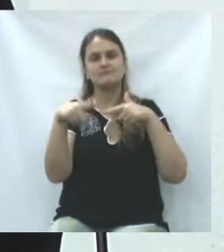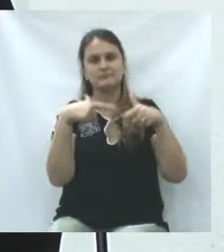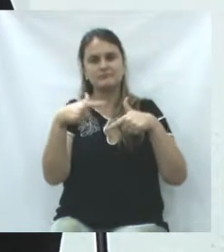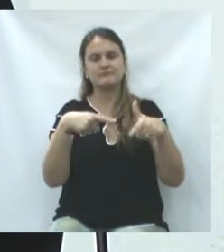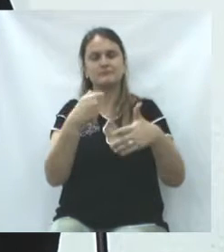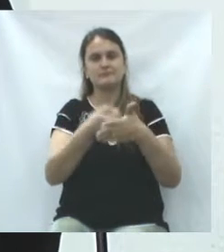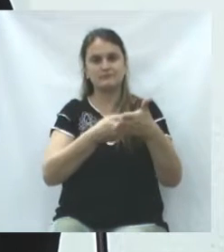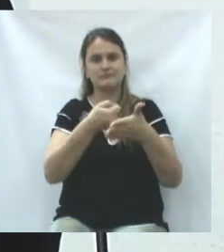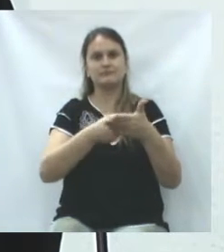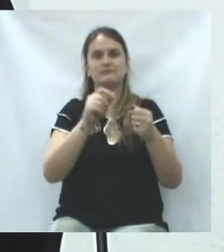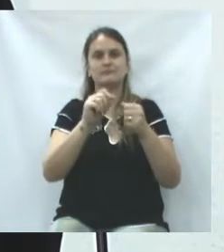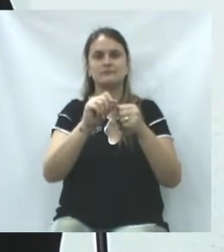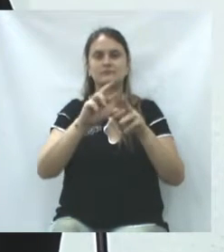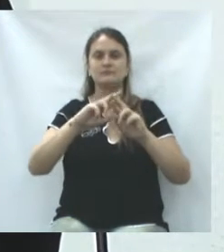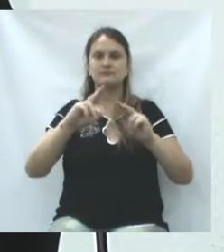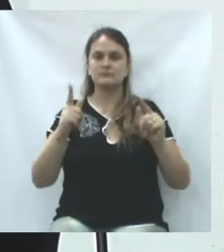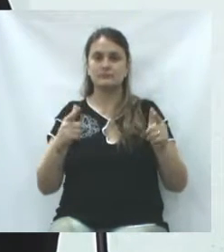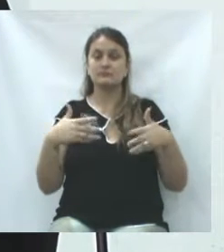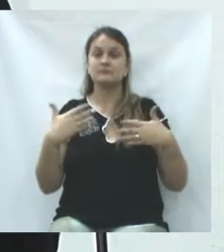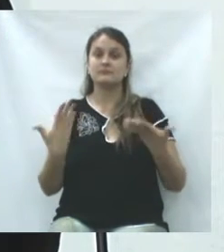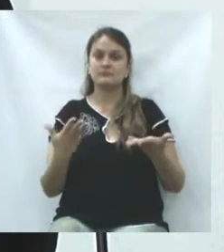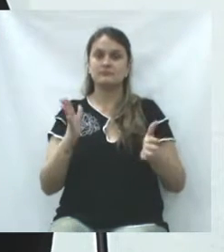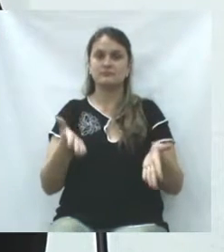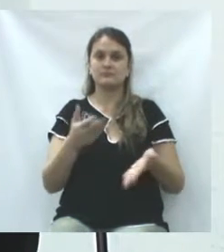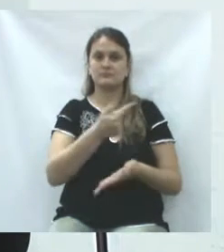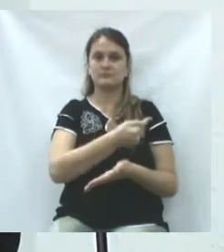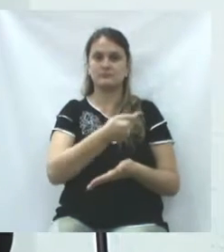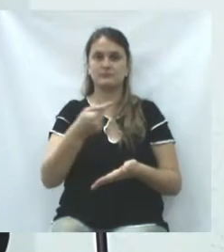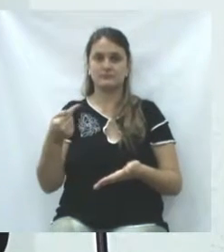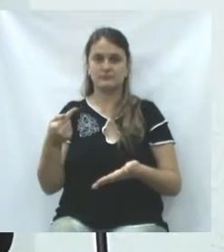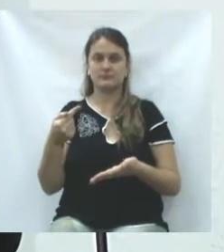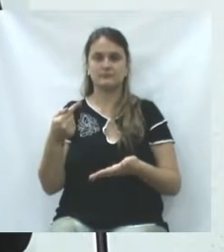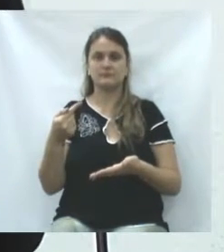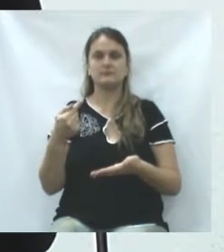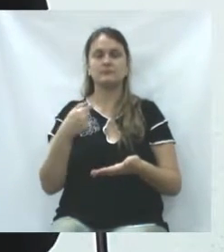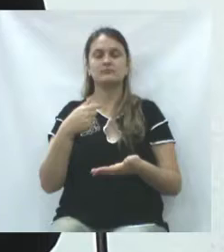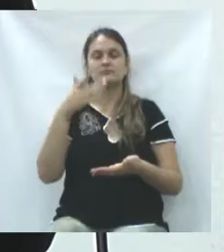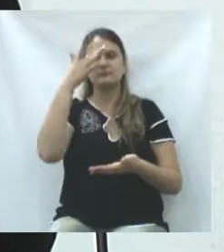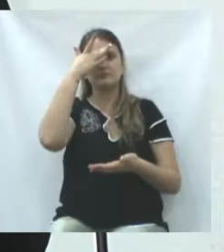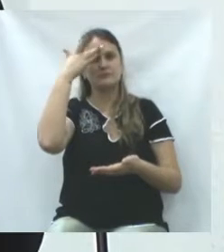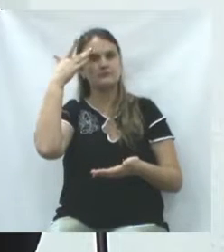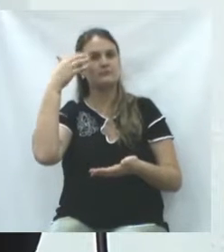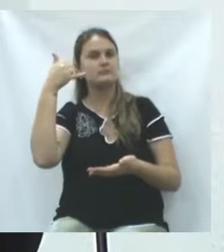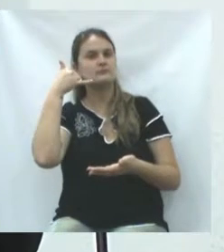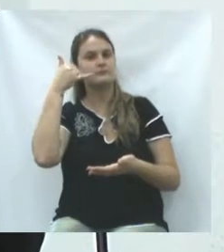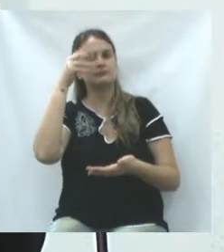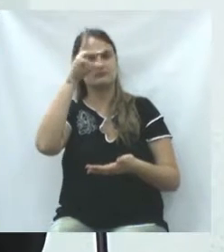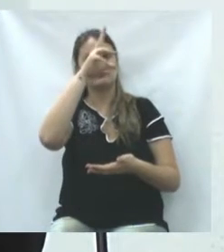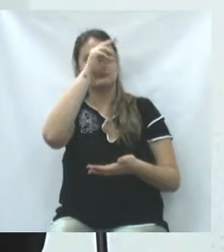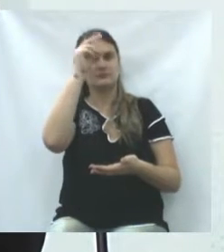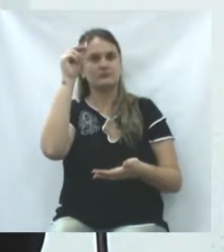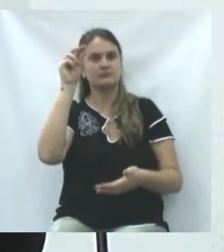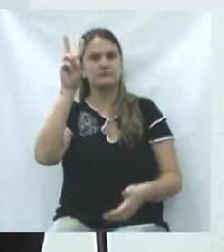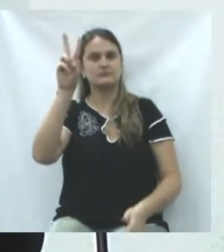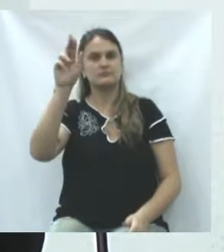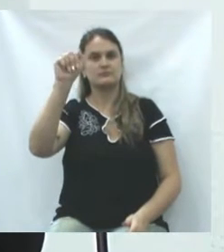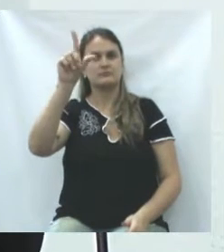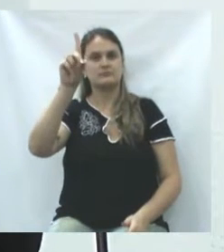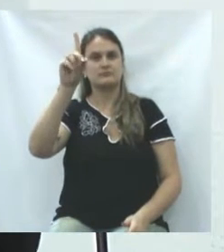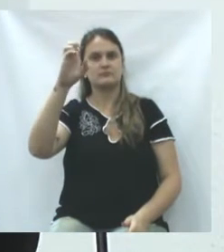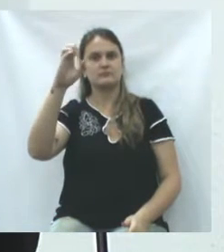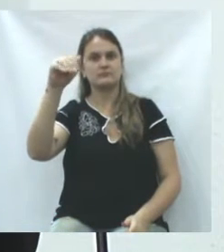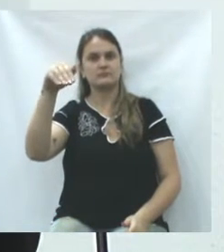trabalha, faz a diferença. Tanto é que, nesta semana, recebi um telefonema do prefeito Valdemar